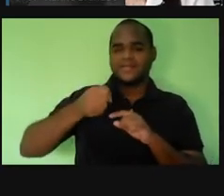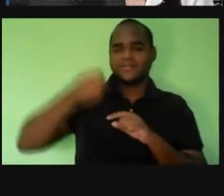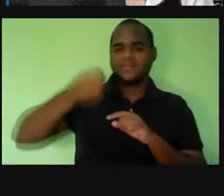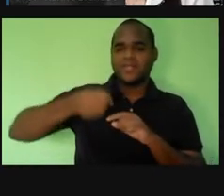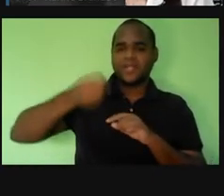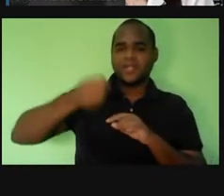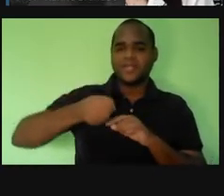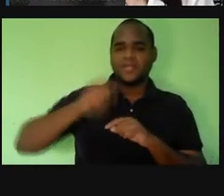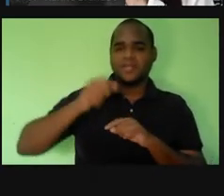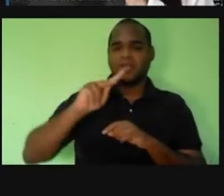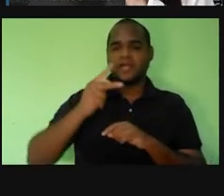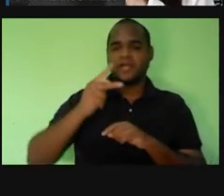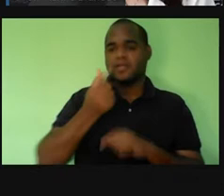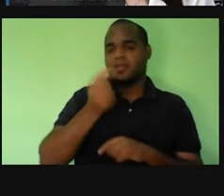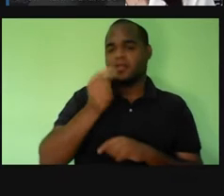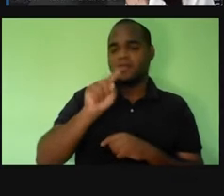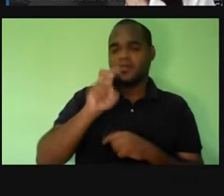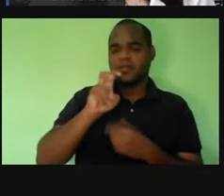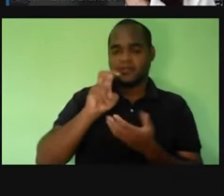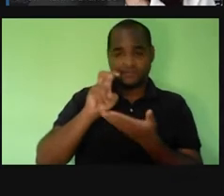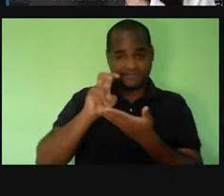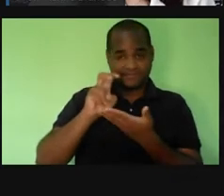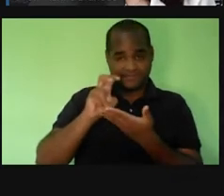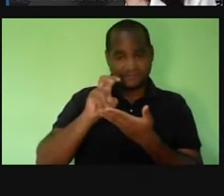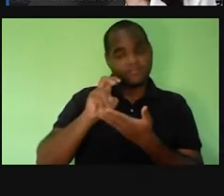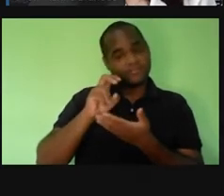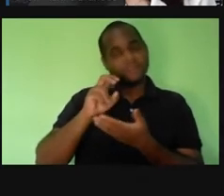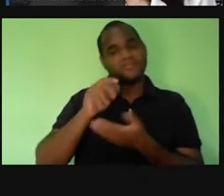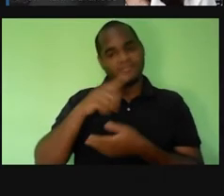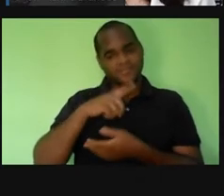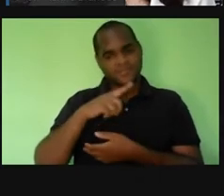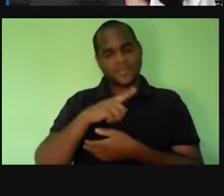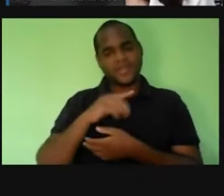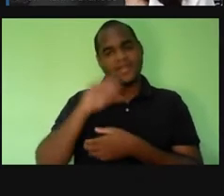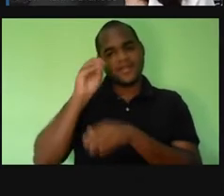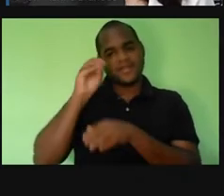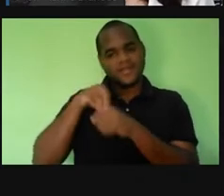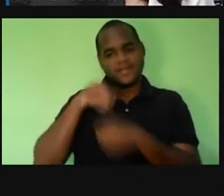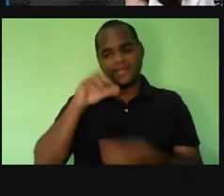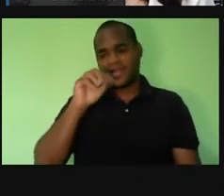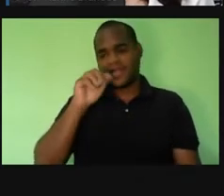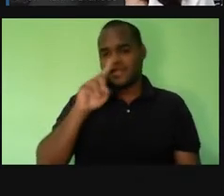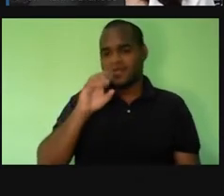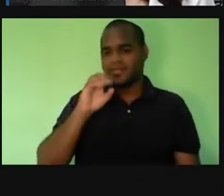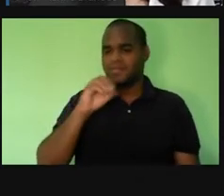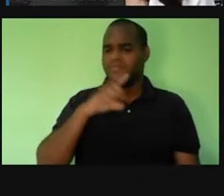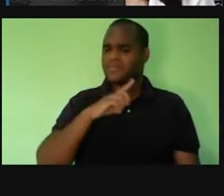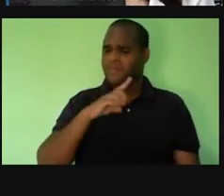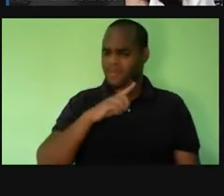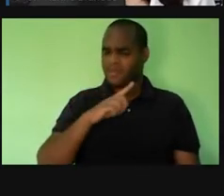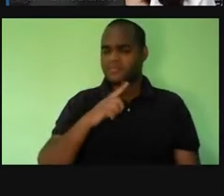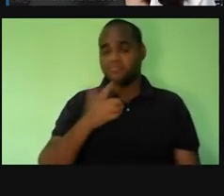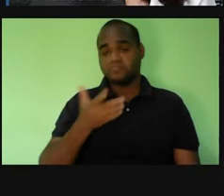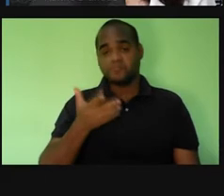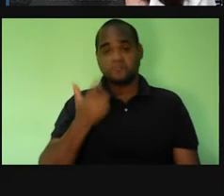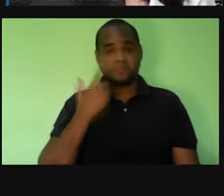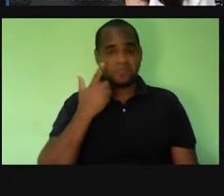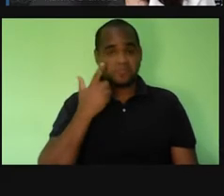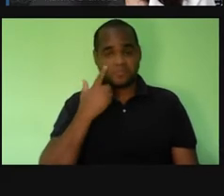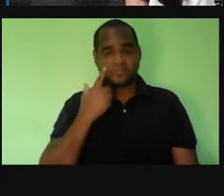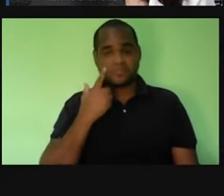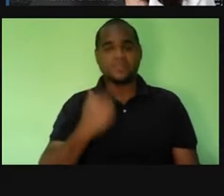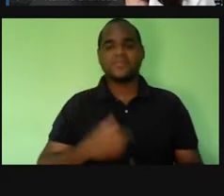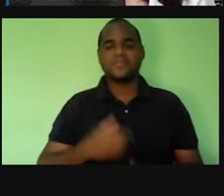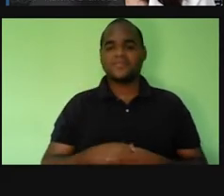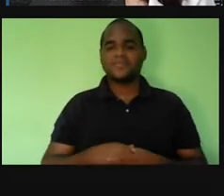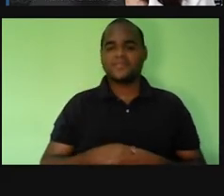leite? Ó, 6,5. Então, também é um pouco ácido. E, pronto, mas só tem coisa ácida no nosso dia a dia? Vamos ver. Se a